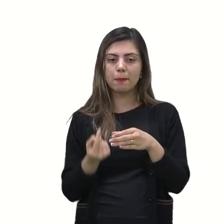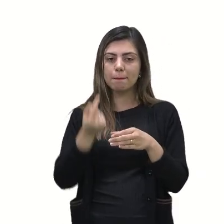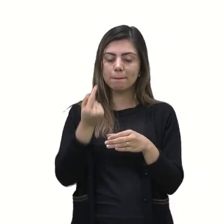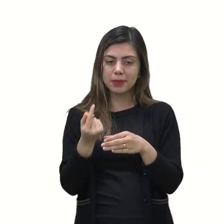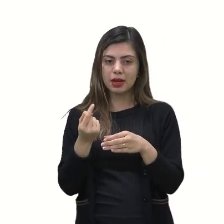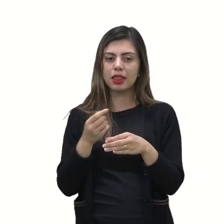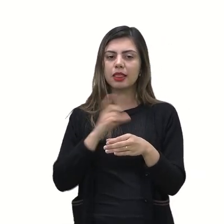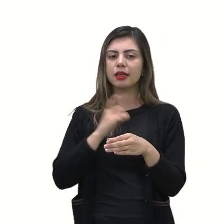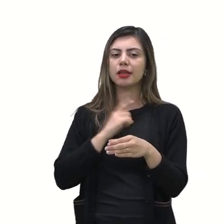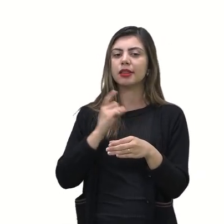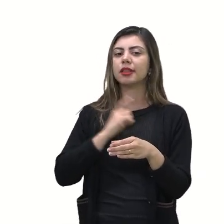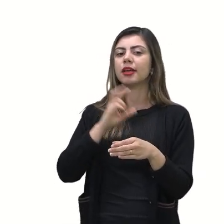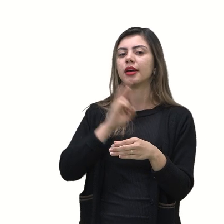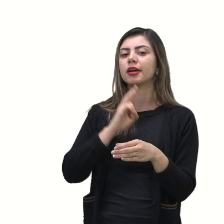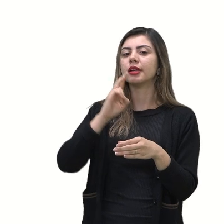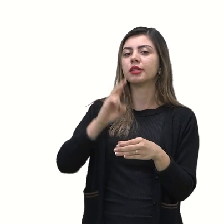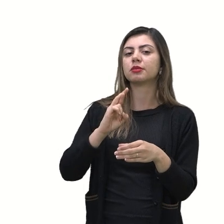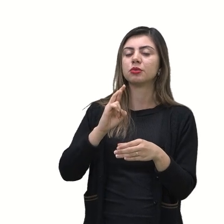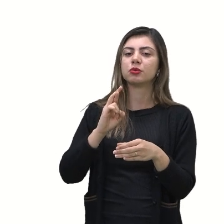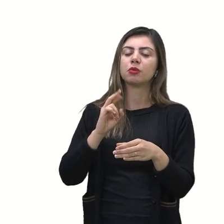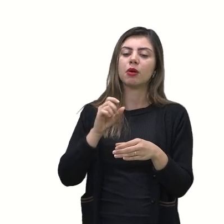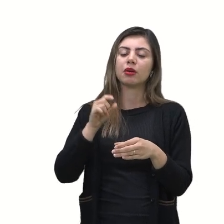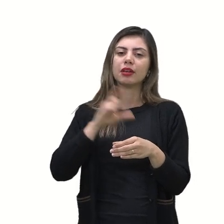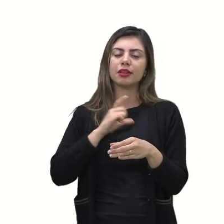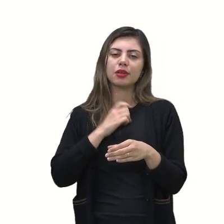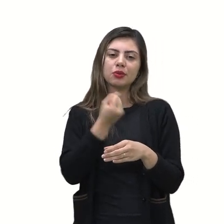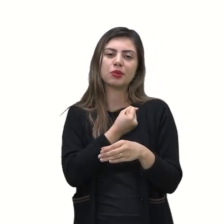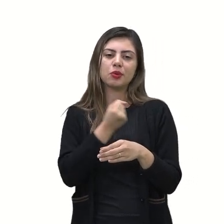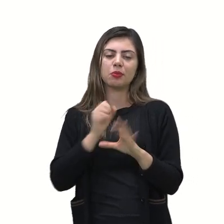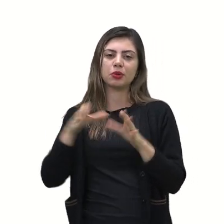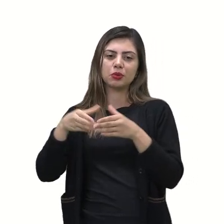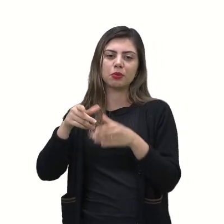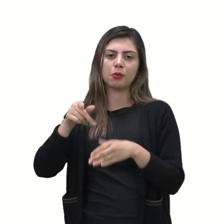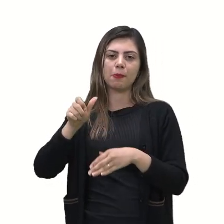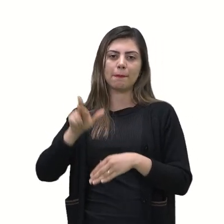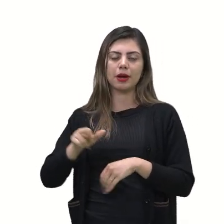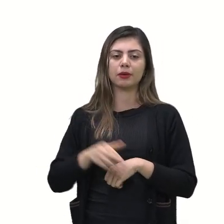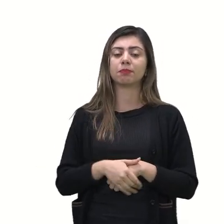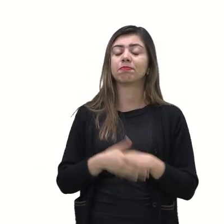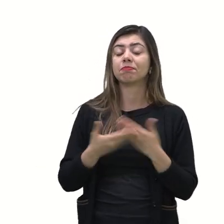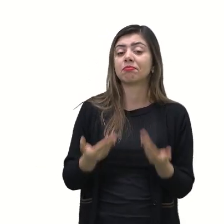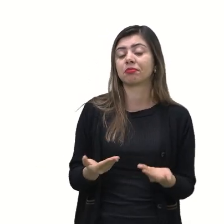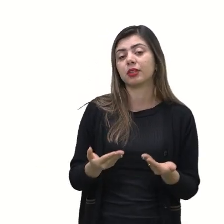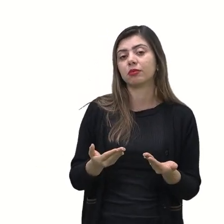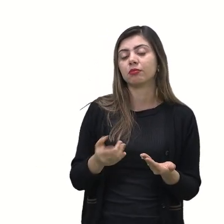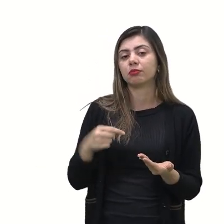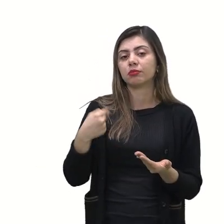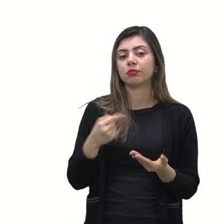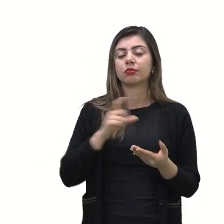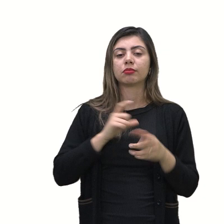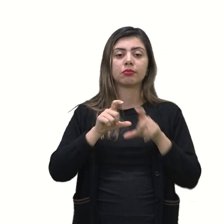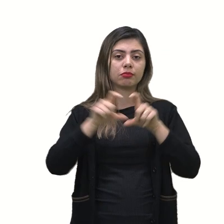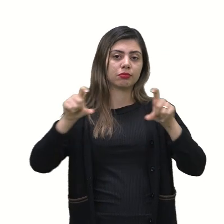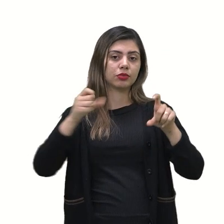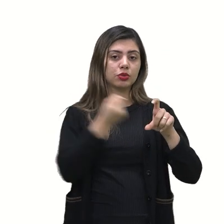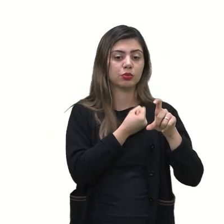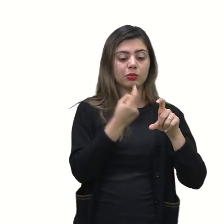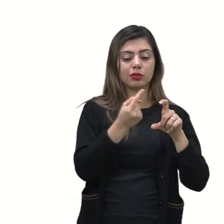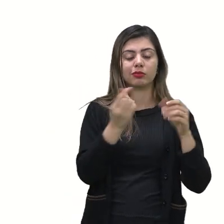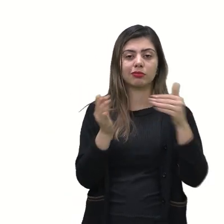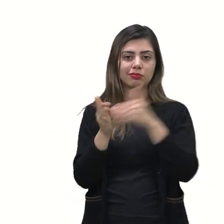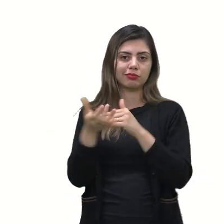aparecer um número par vamos lá então o nosso espaço amostral é de 1 até 6